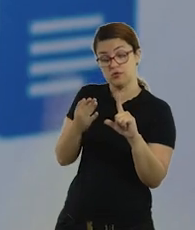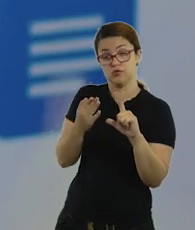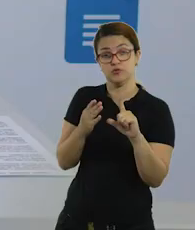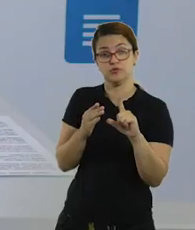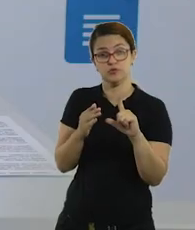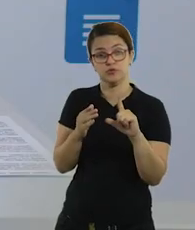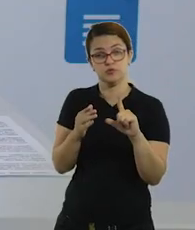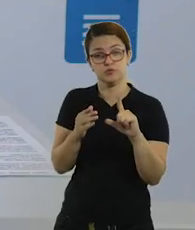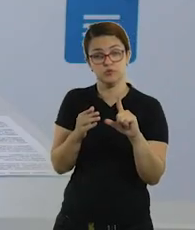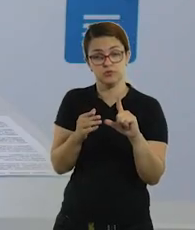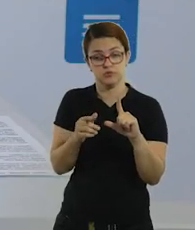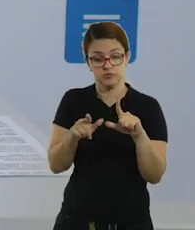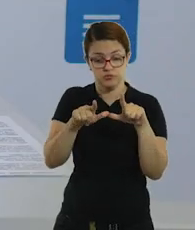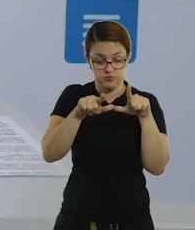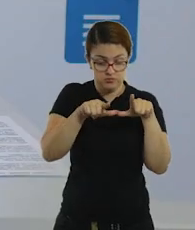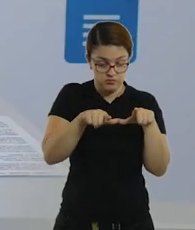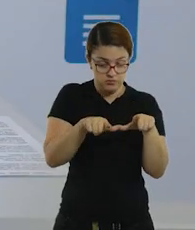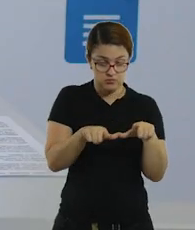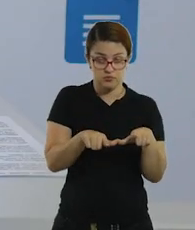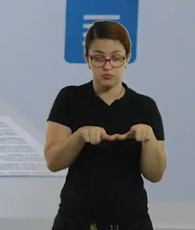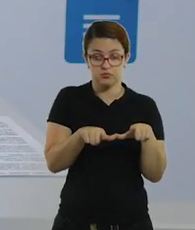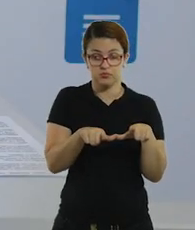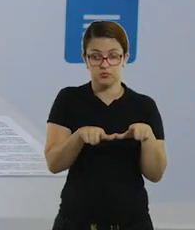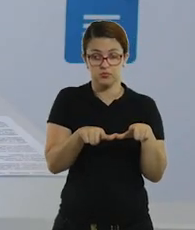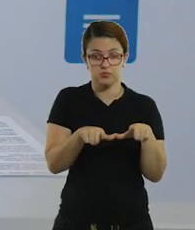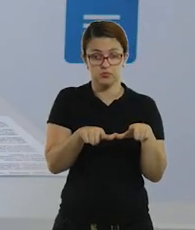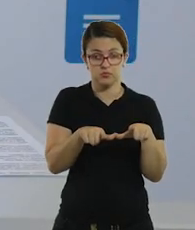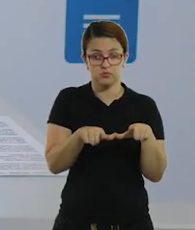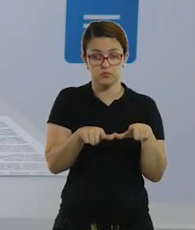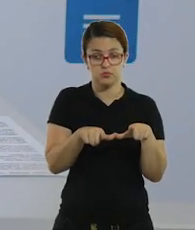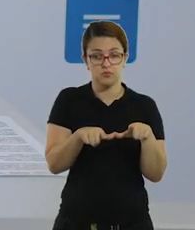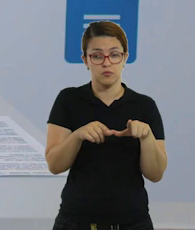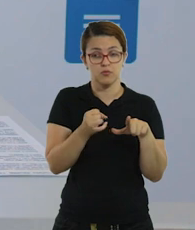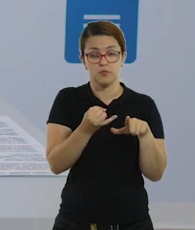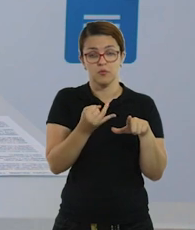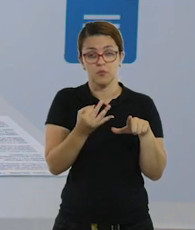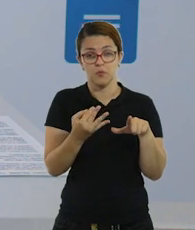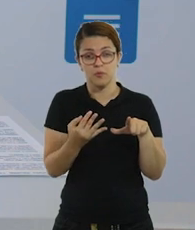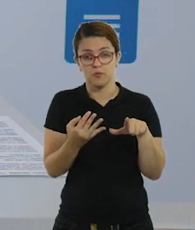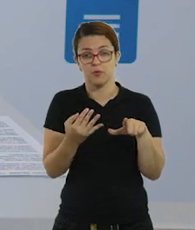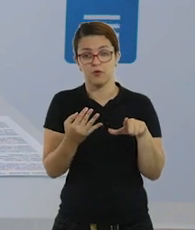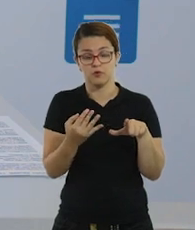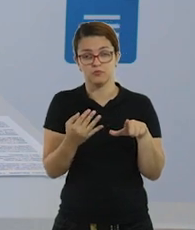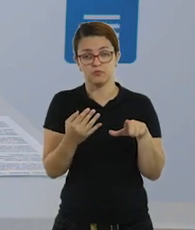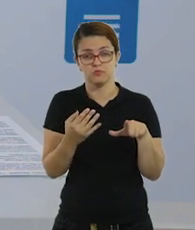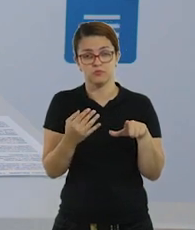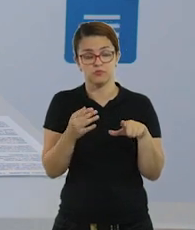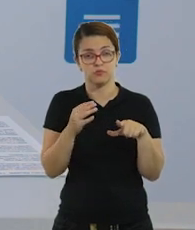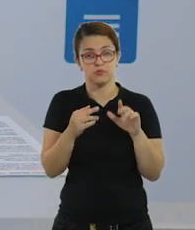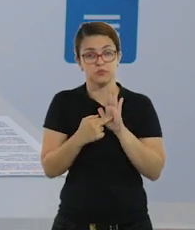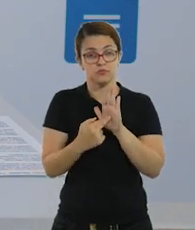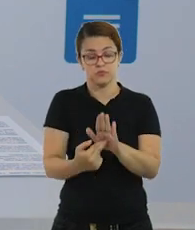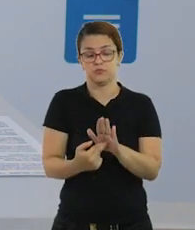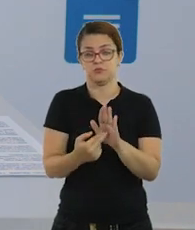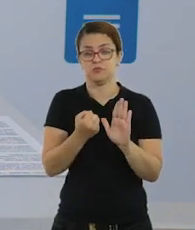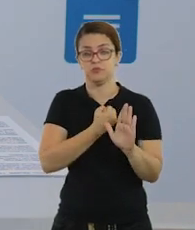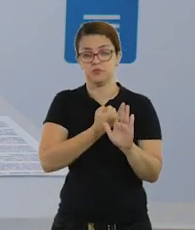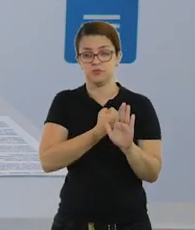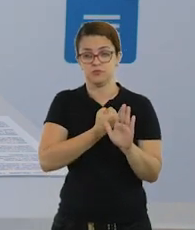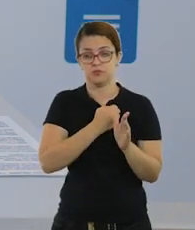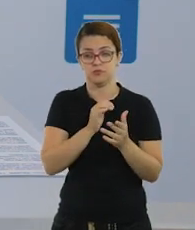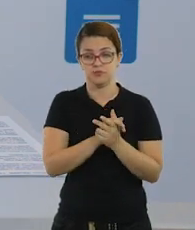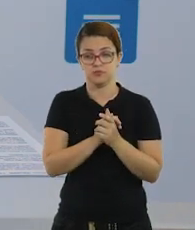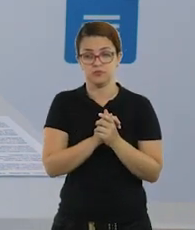coloque próximo à plaquinha ou prenda a quantidade de clipes que representa esse número.